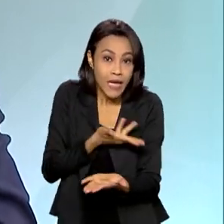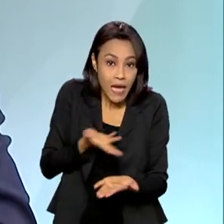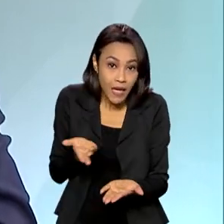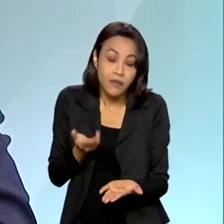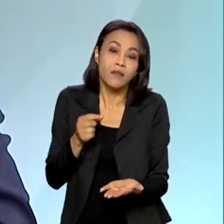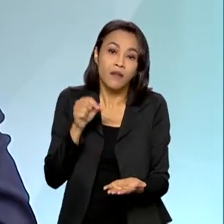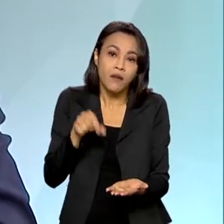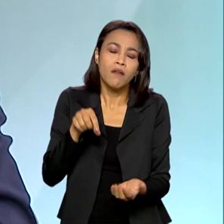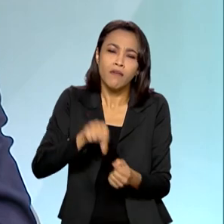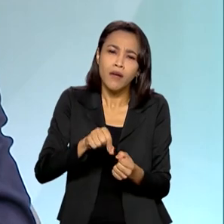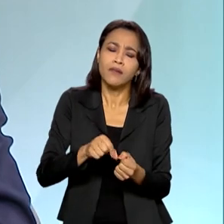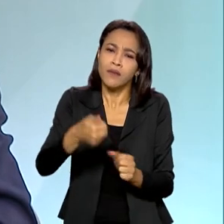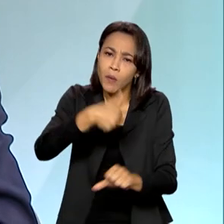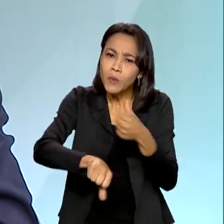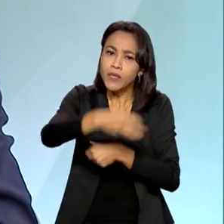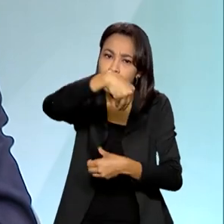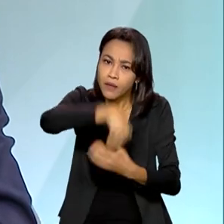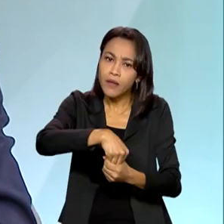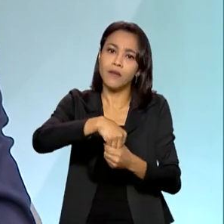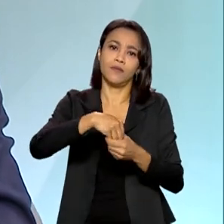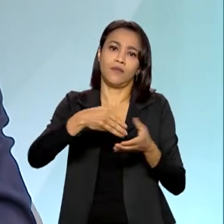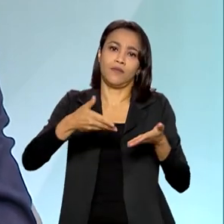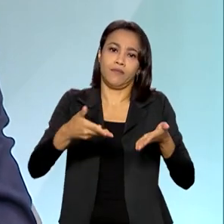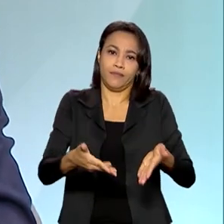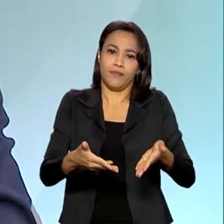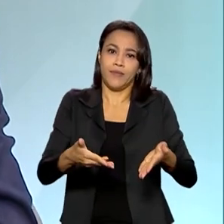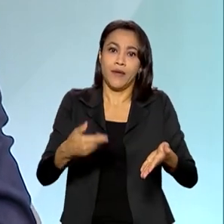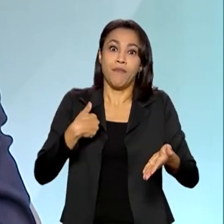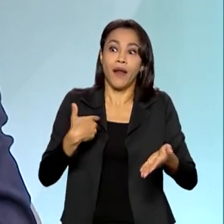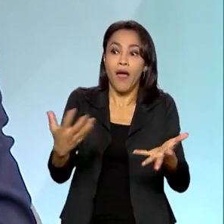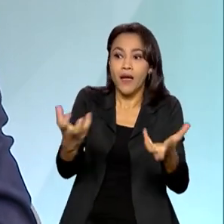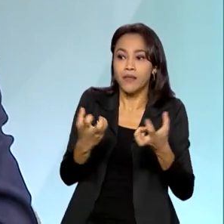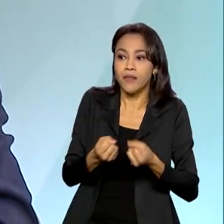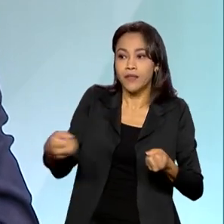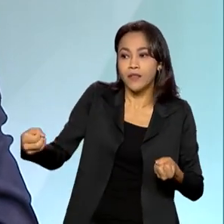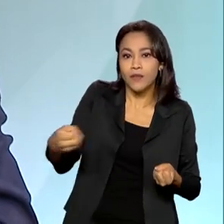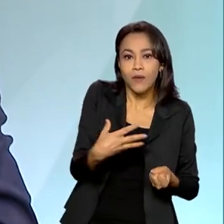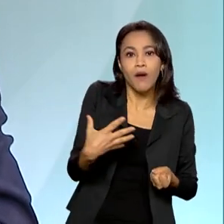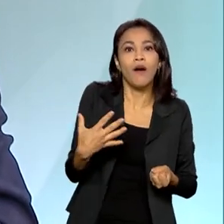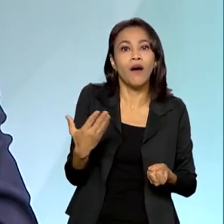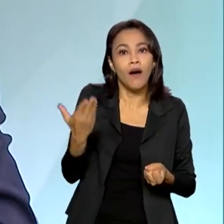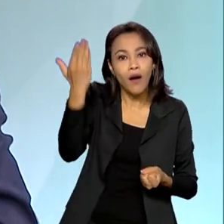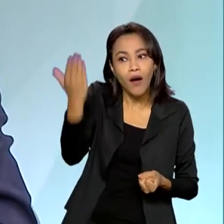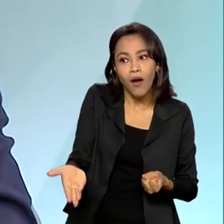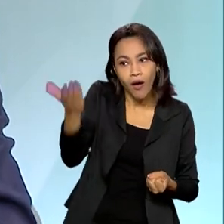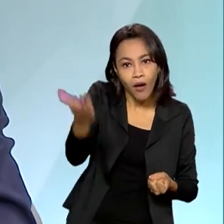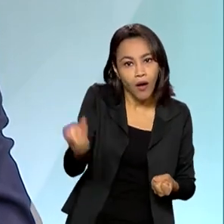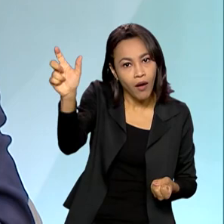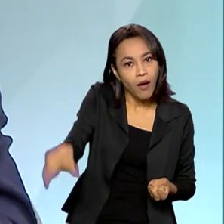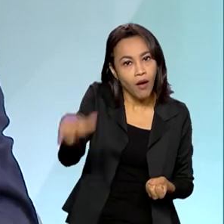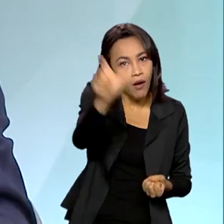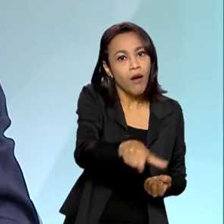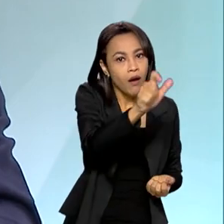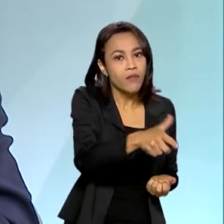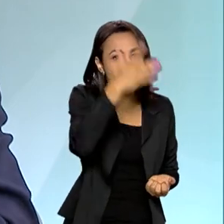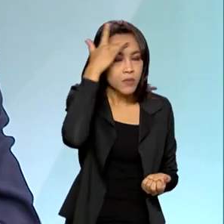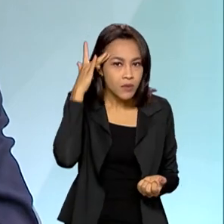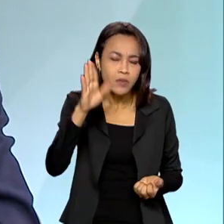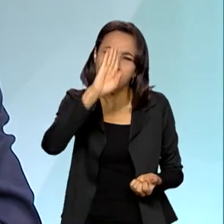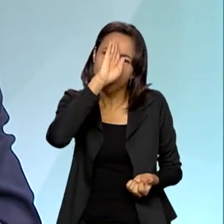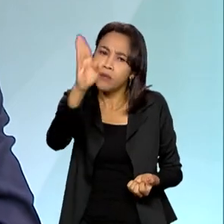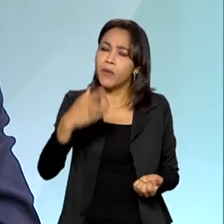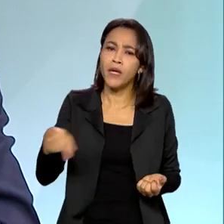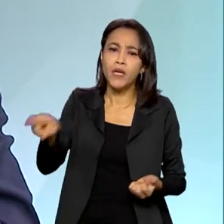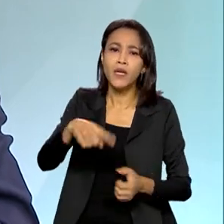a esses novos usuários ou novos correntistas, principalmente a população